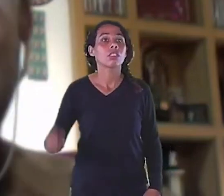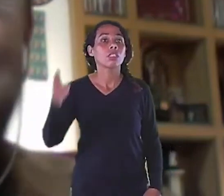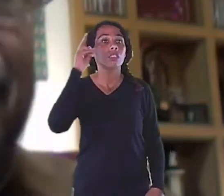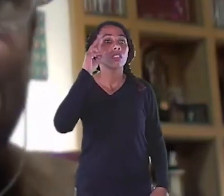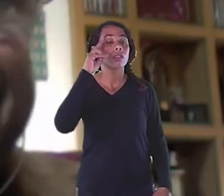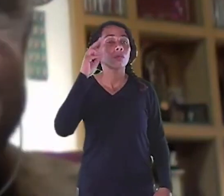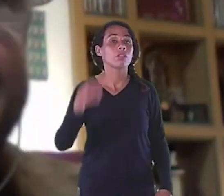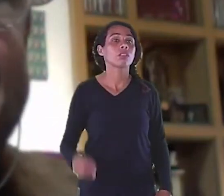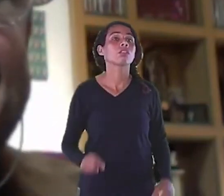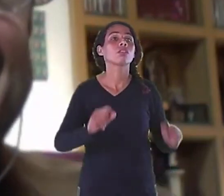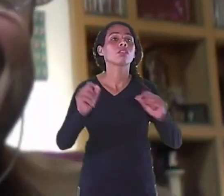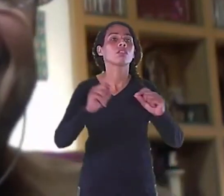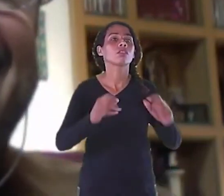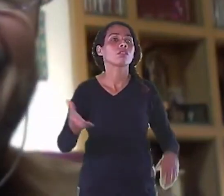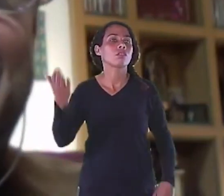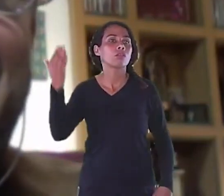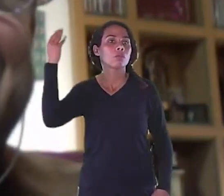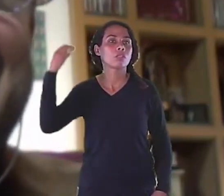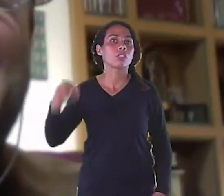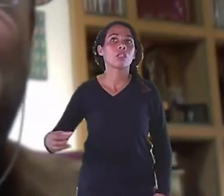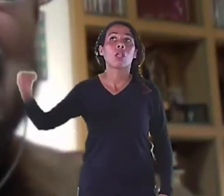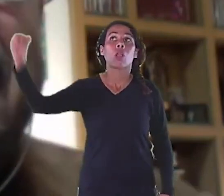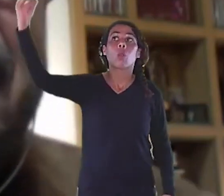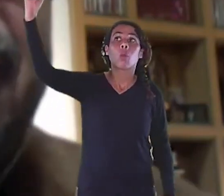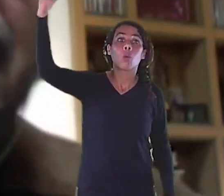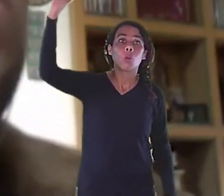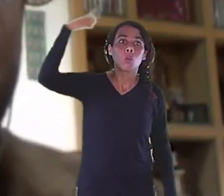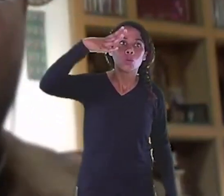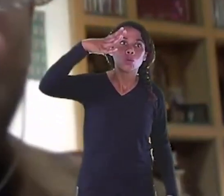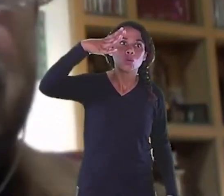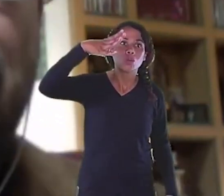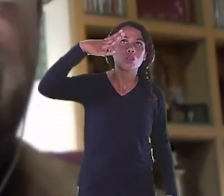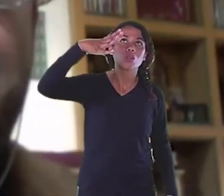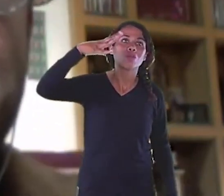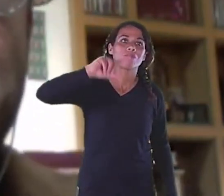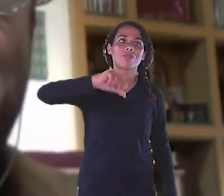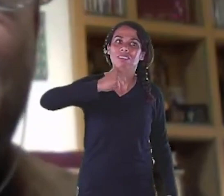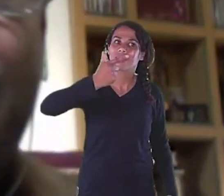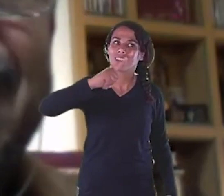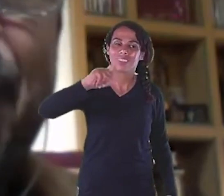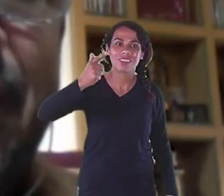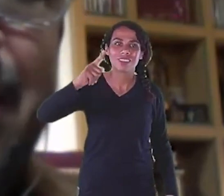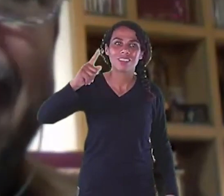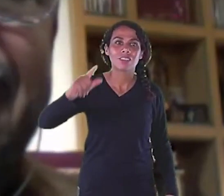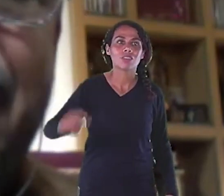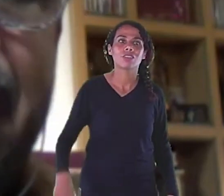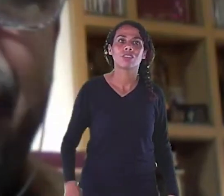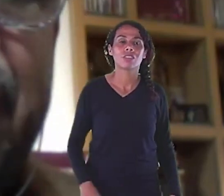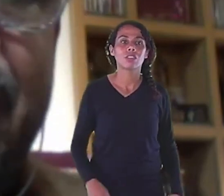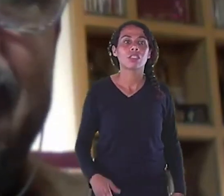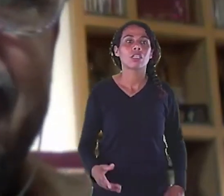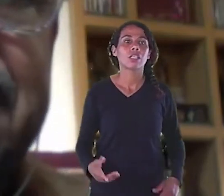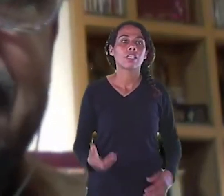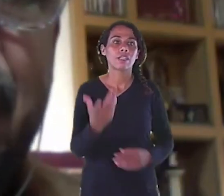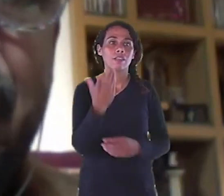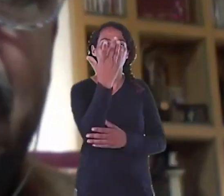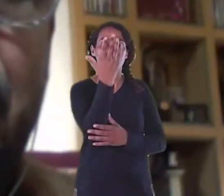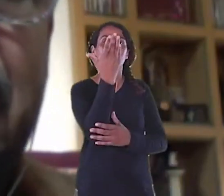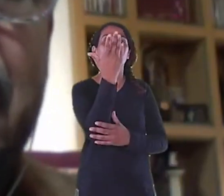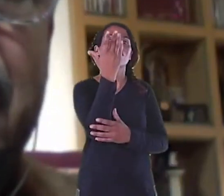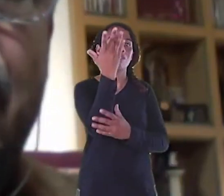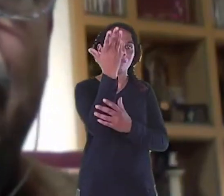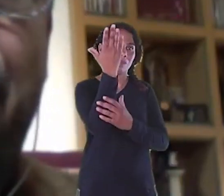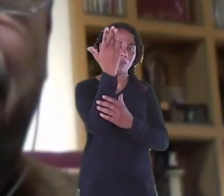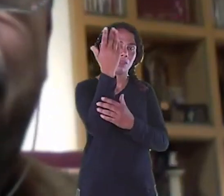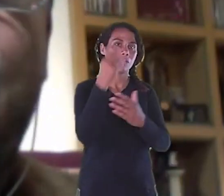De dia Não tinha luz E a geladeira Da minha casa Era a querosene Que eu conto Isso no livro Olha que maravilha Uma criança Ter